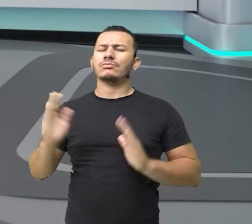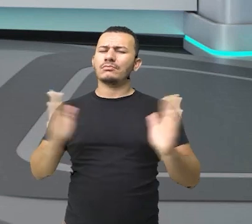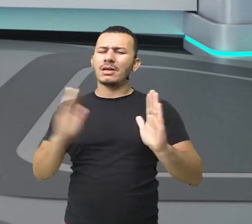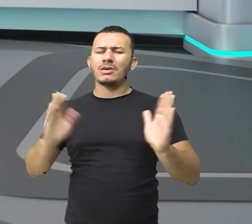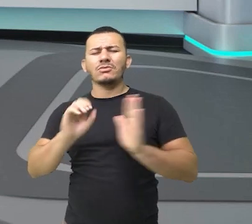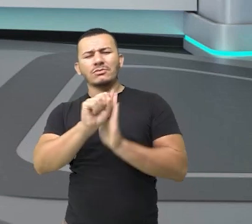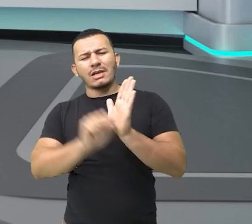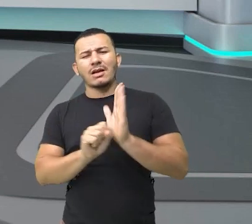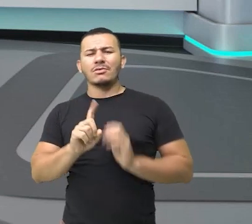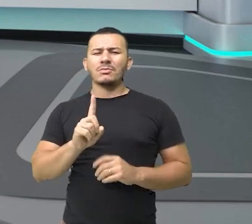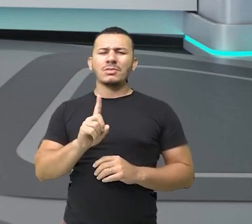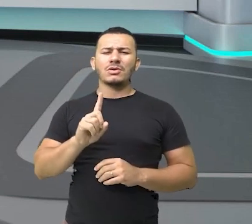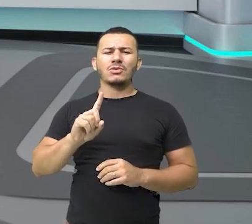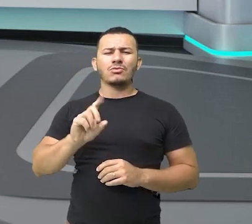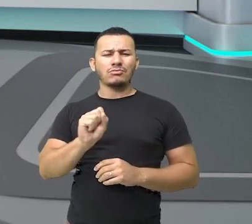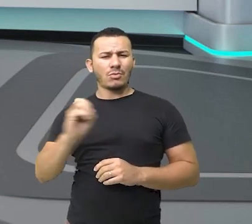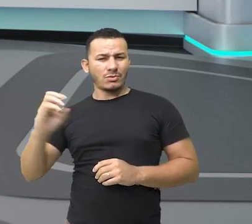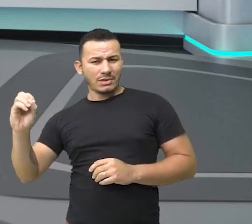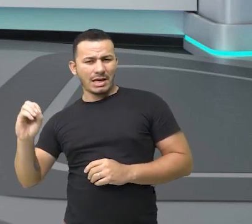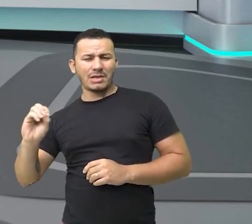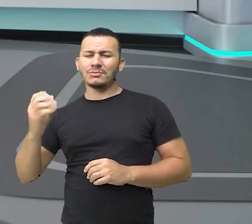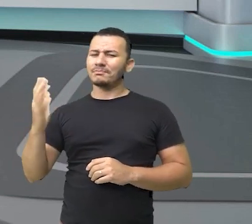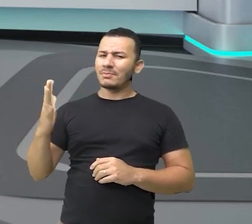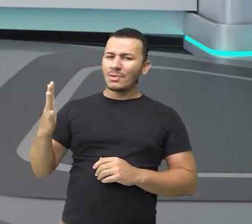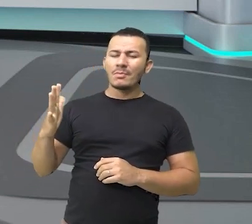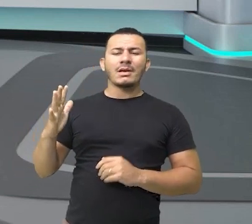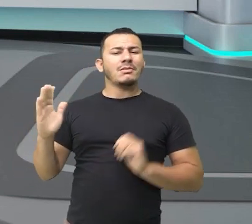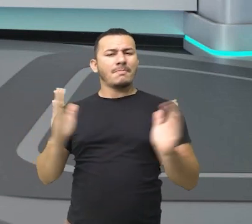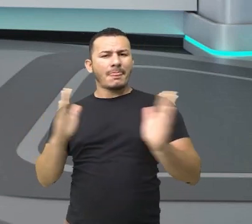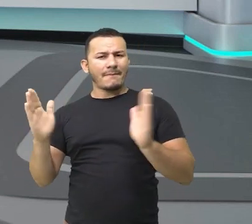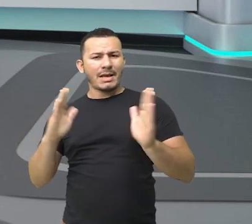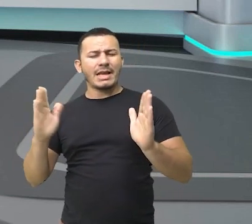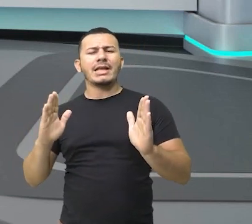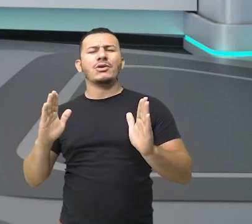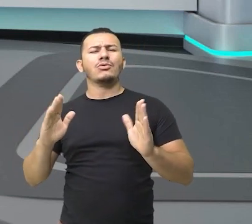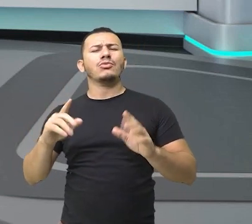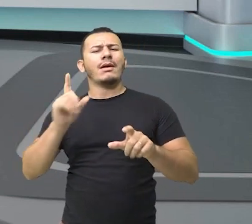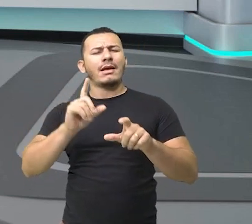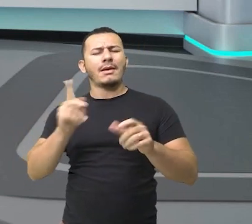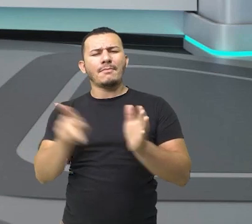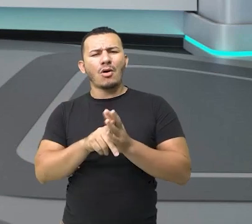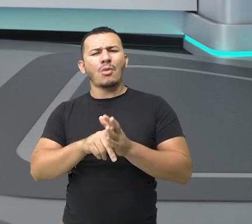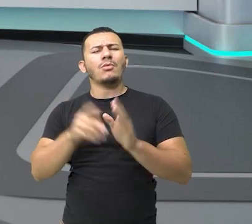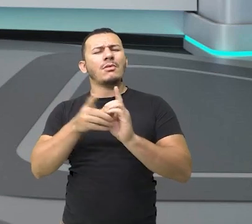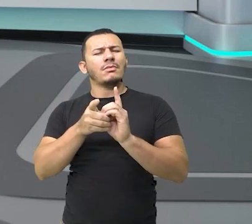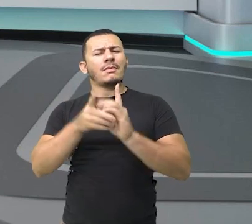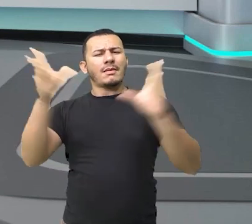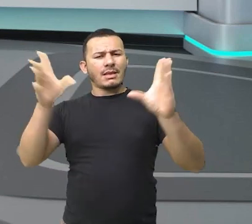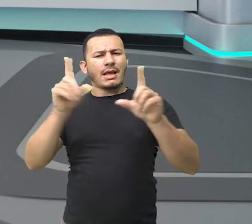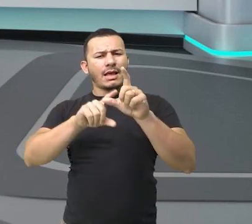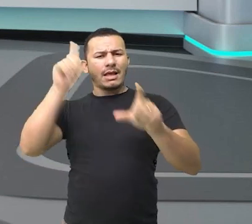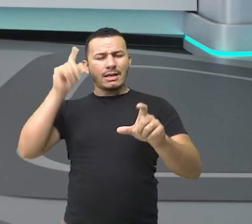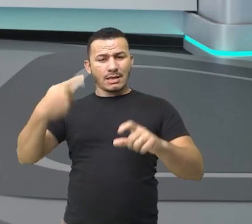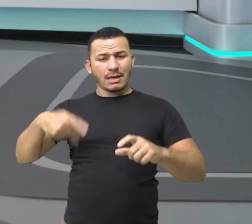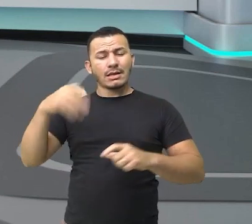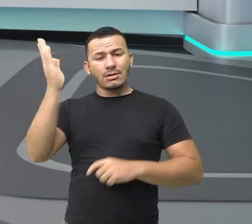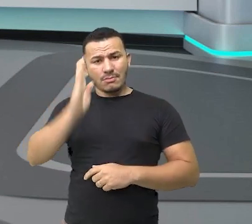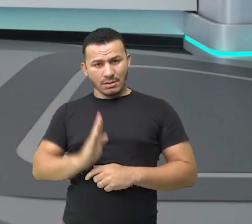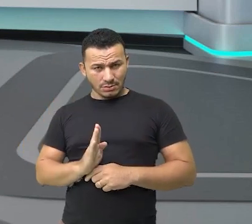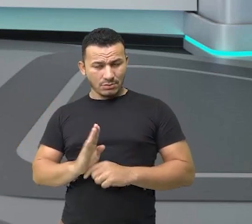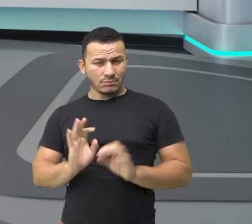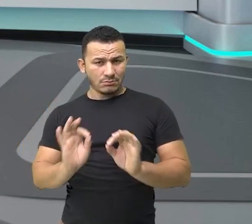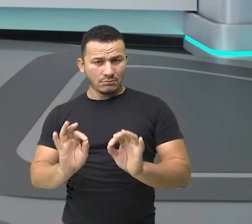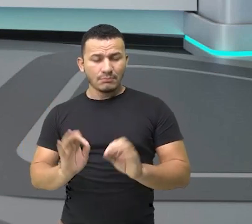1800, certo? Ali por volta já do período da independência do Brasil, ok? E percebam que